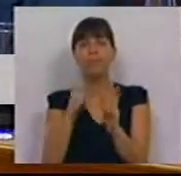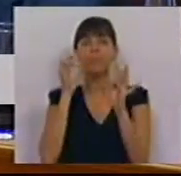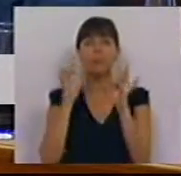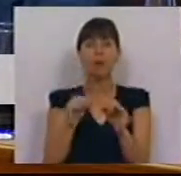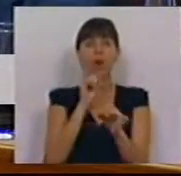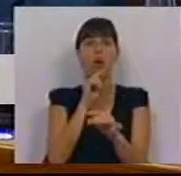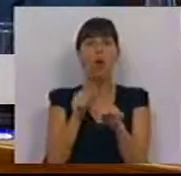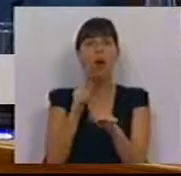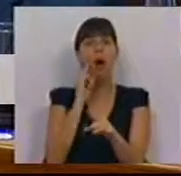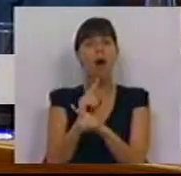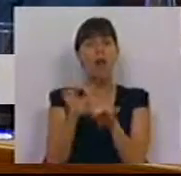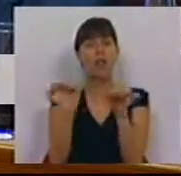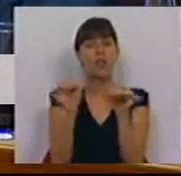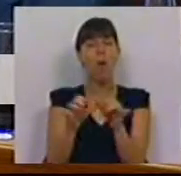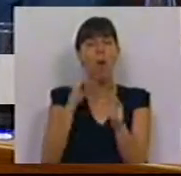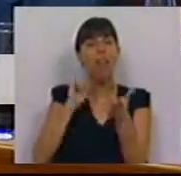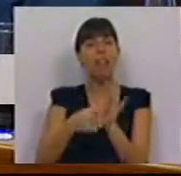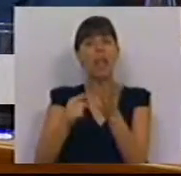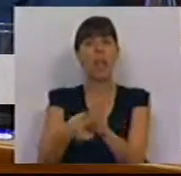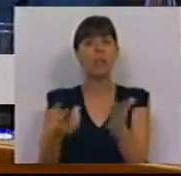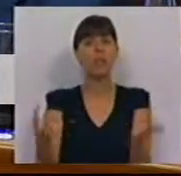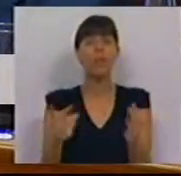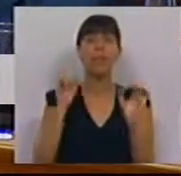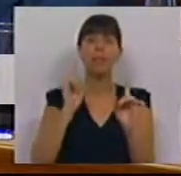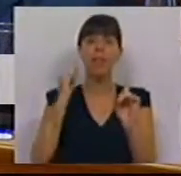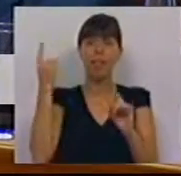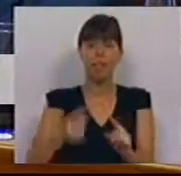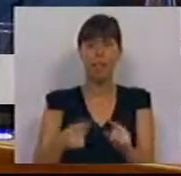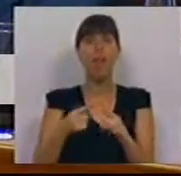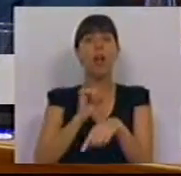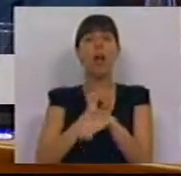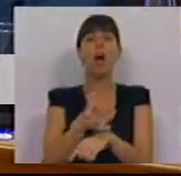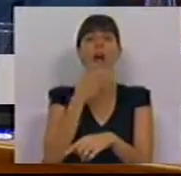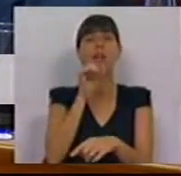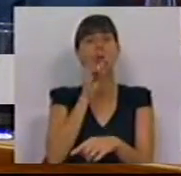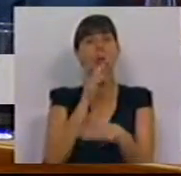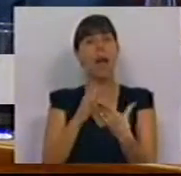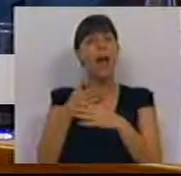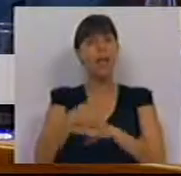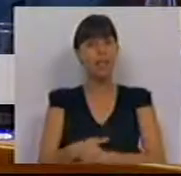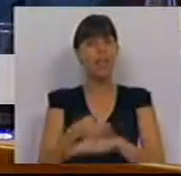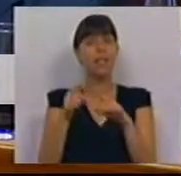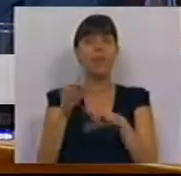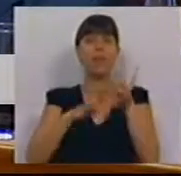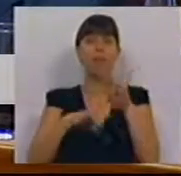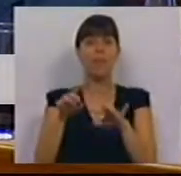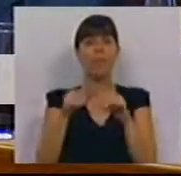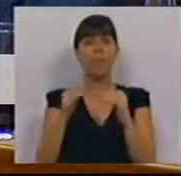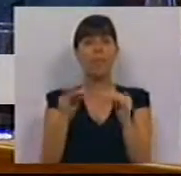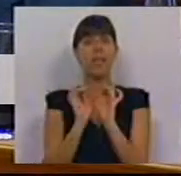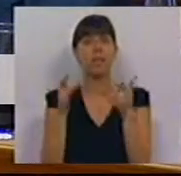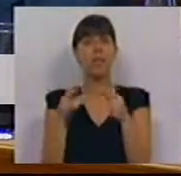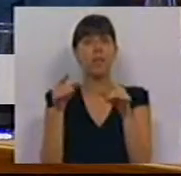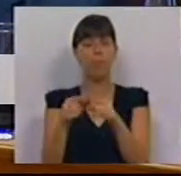completa oportunidade do mesmo sistema informático deve ser emitida logo que seja possível aceder e utilizar a plataforma